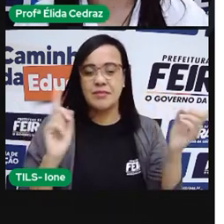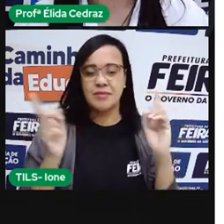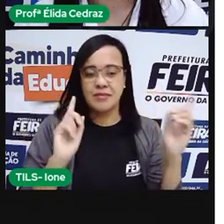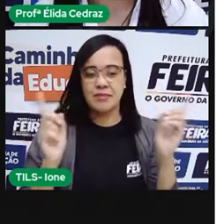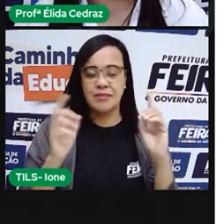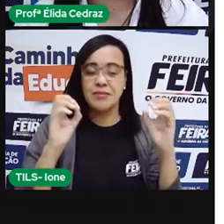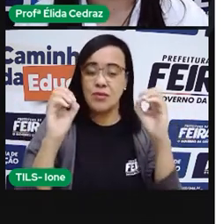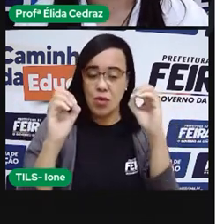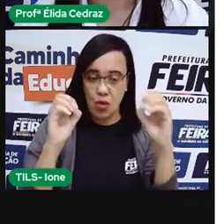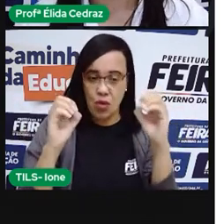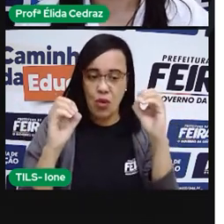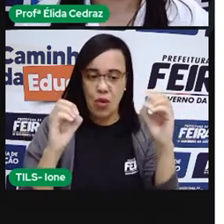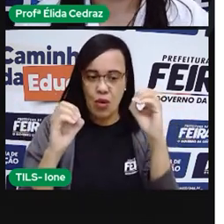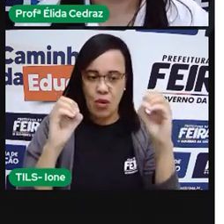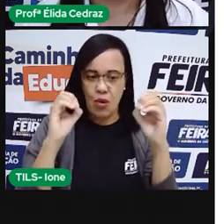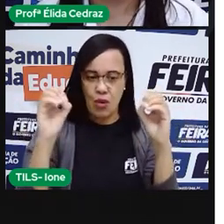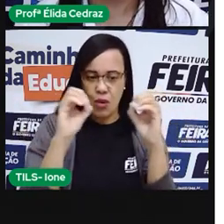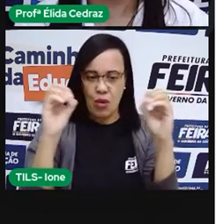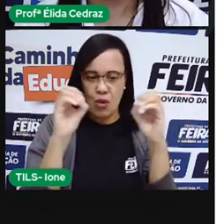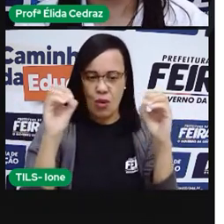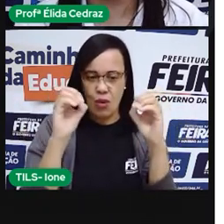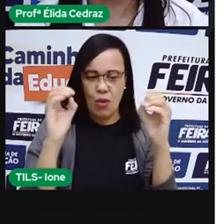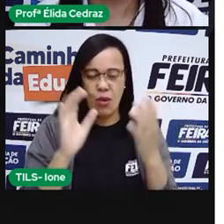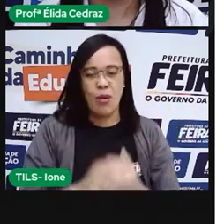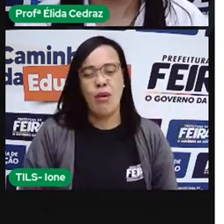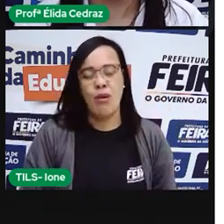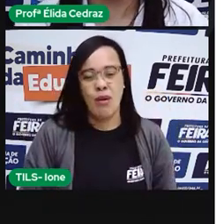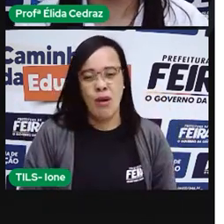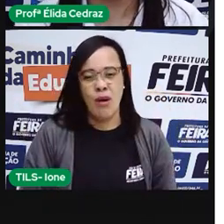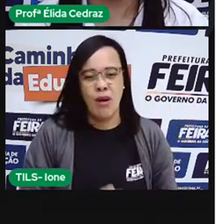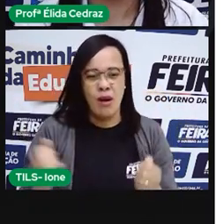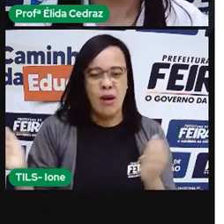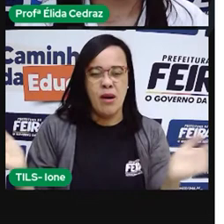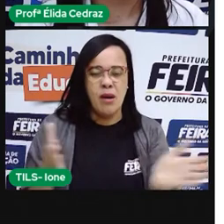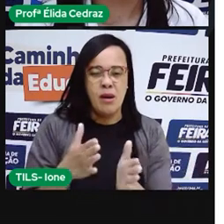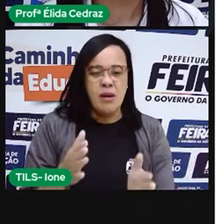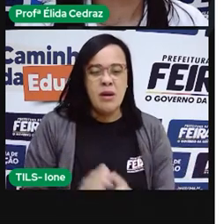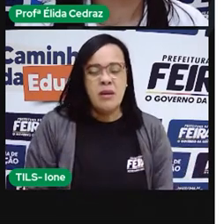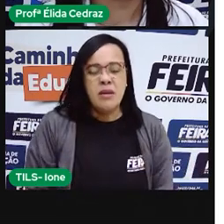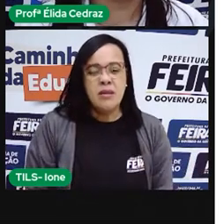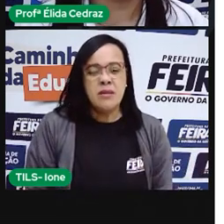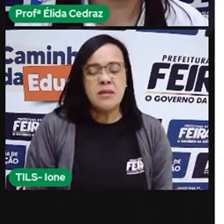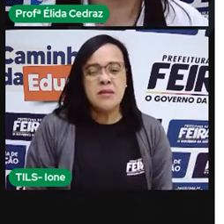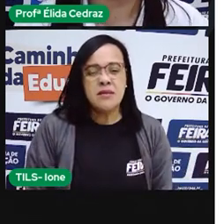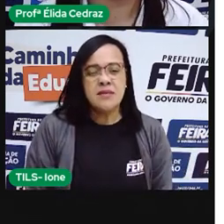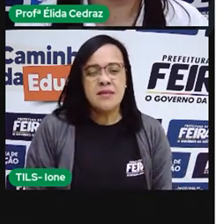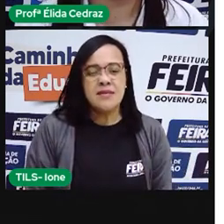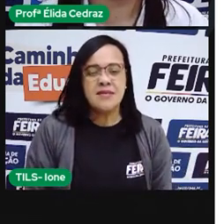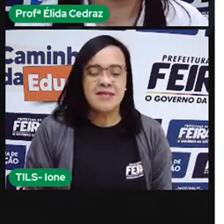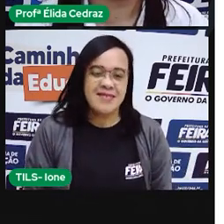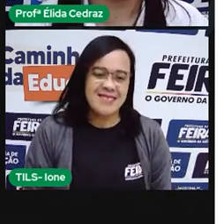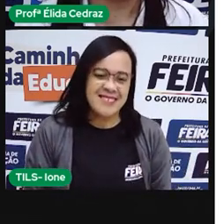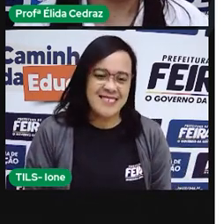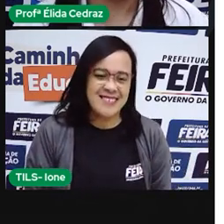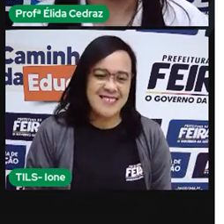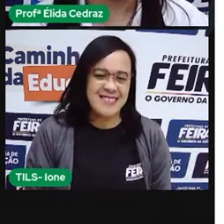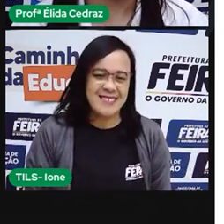Sapato. Muito bem. Próxima palavrinha. Sorridente.